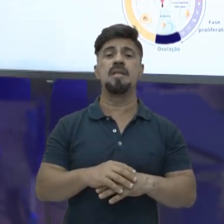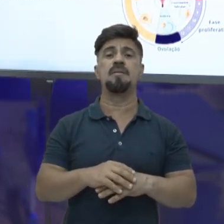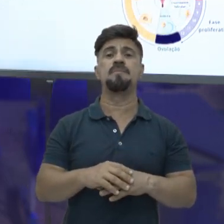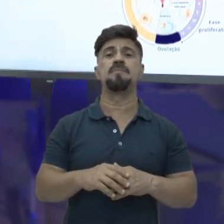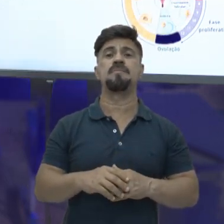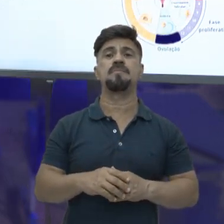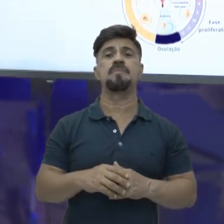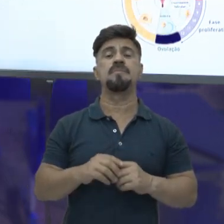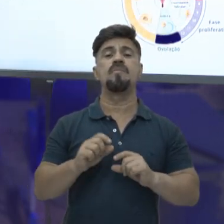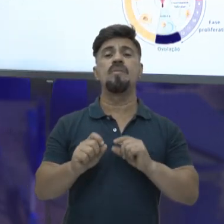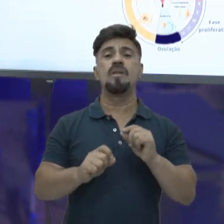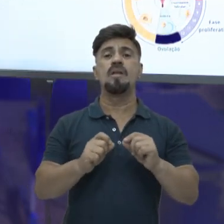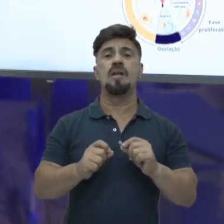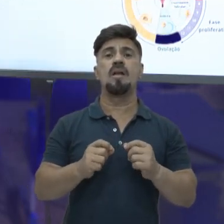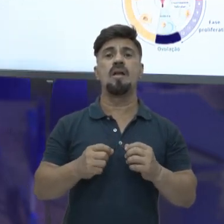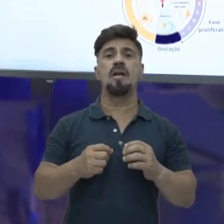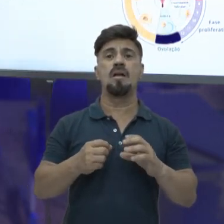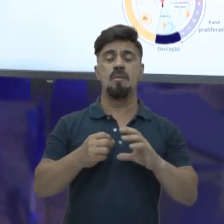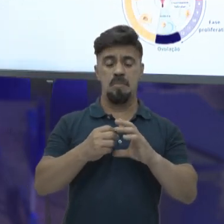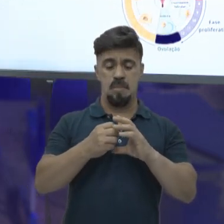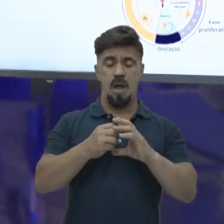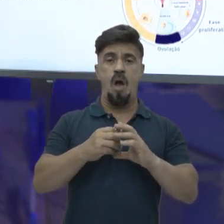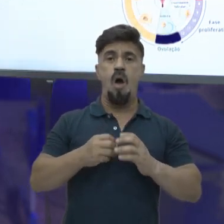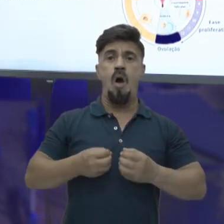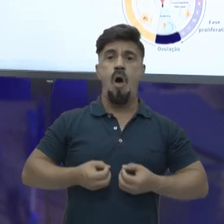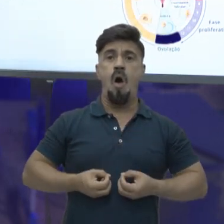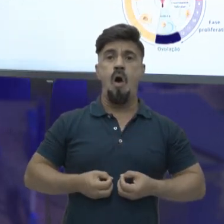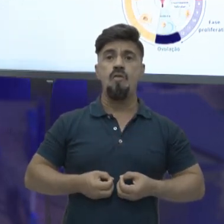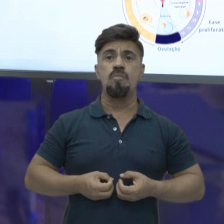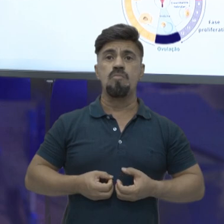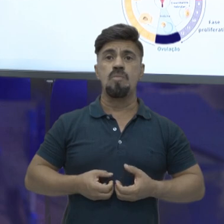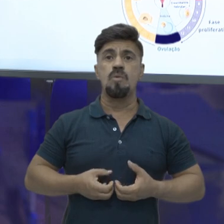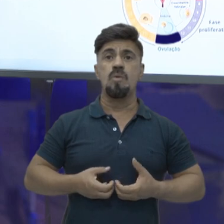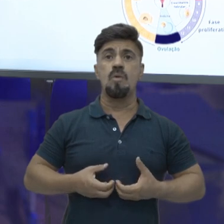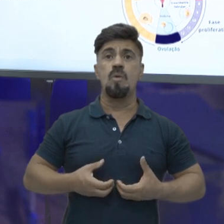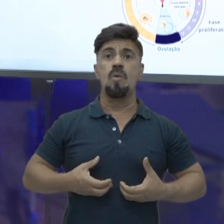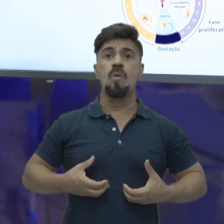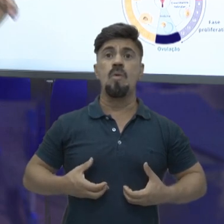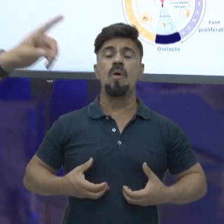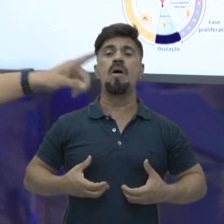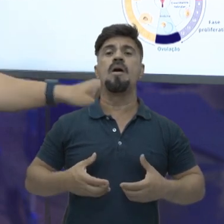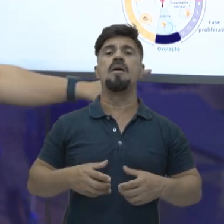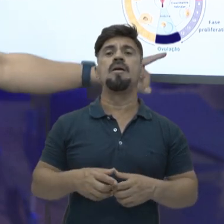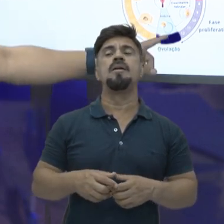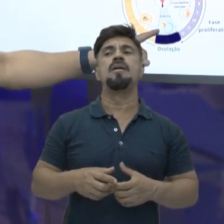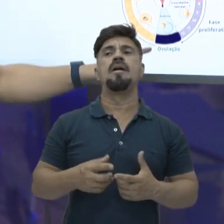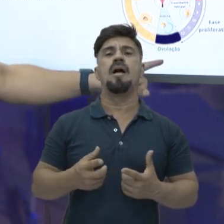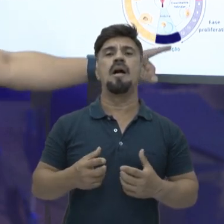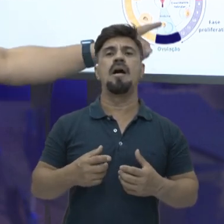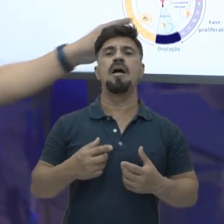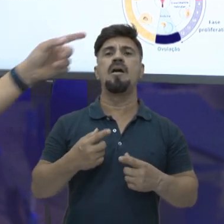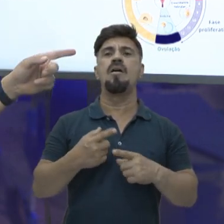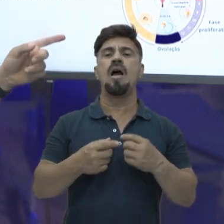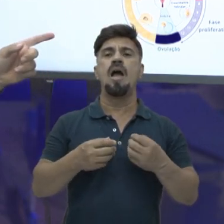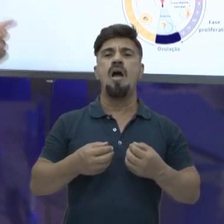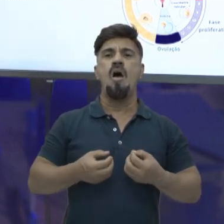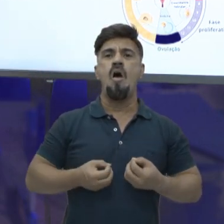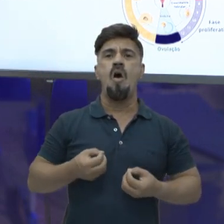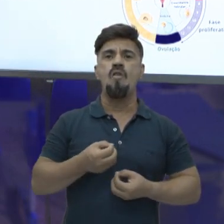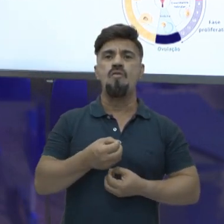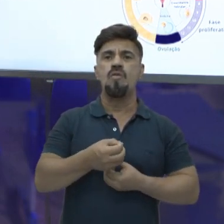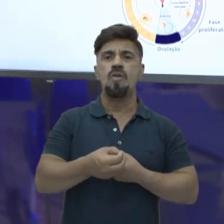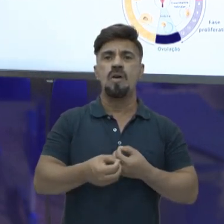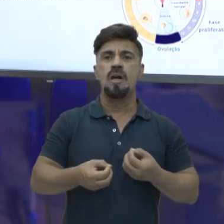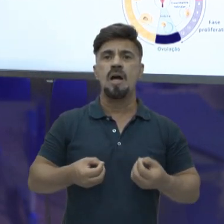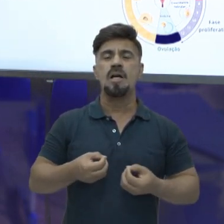fase proliferativa, que é o meu óvulo vai se desenvolvendo pra ficar grandão. Ele fica grandão e aí eu entro na ovulação,